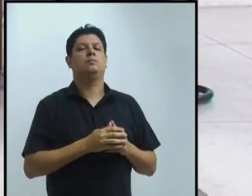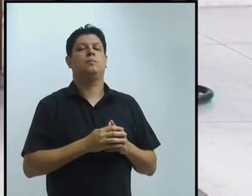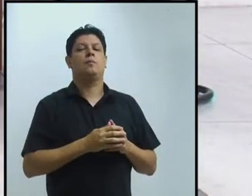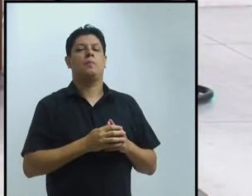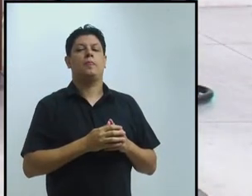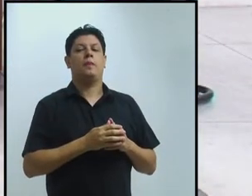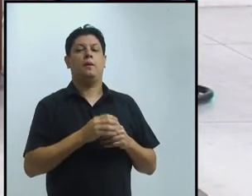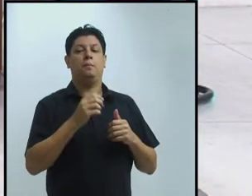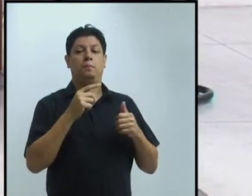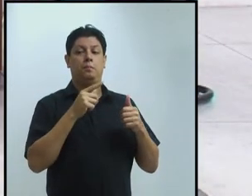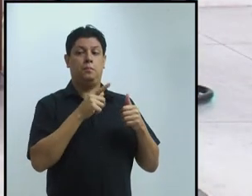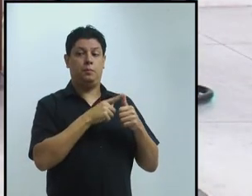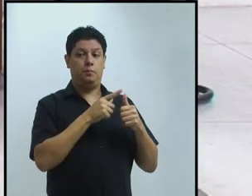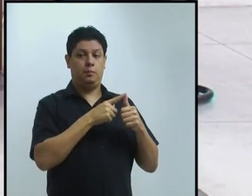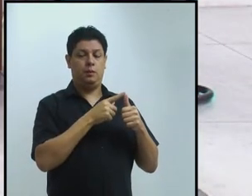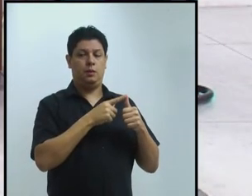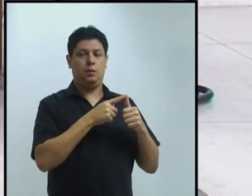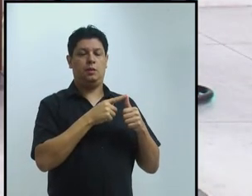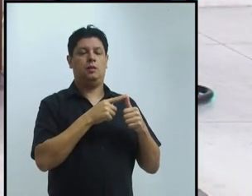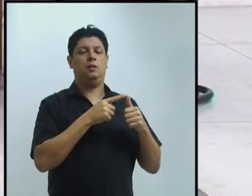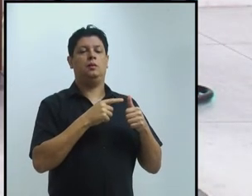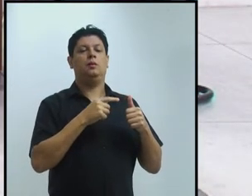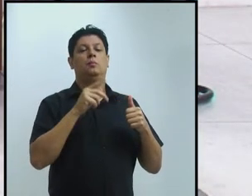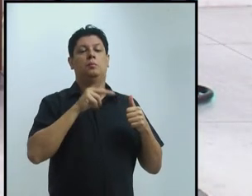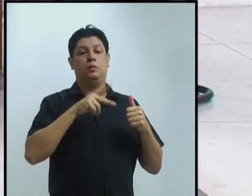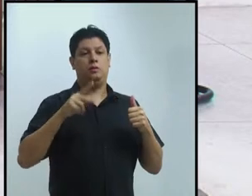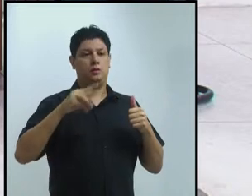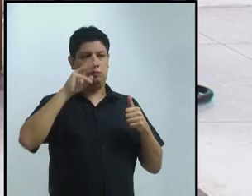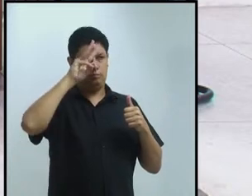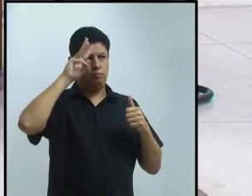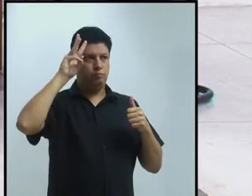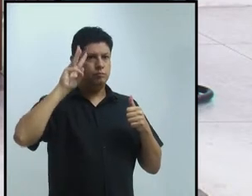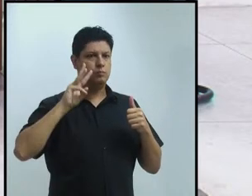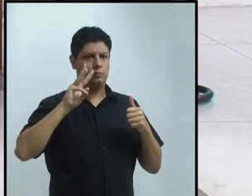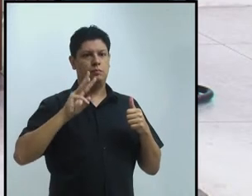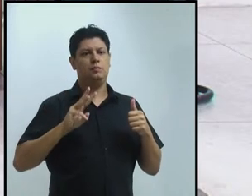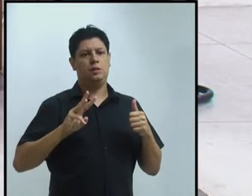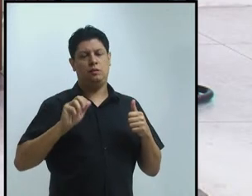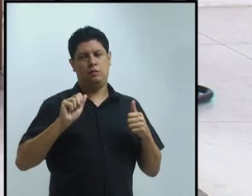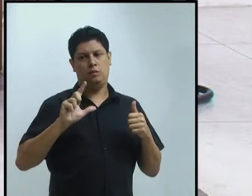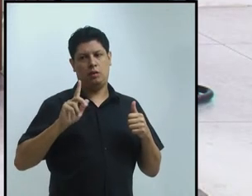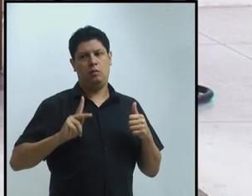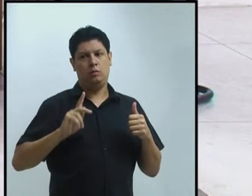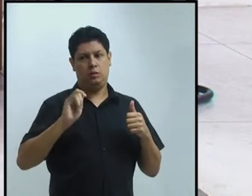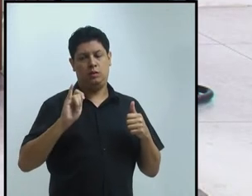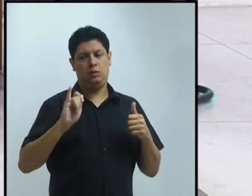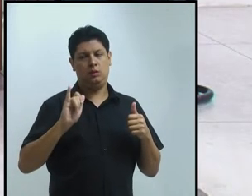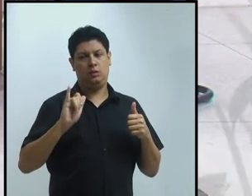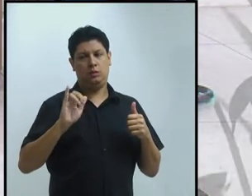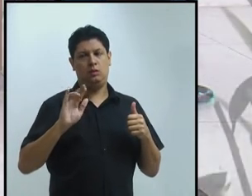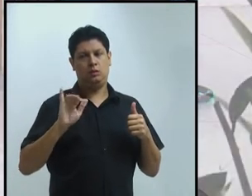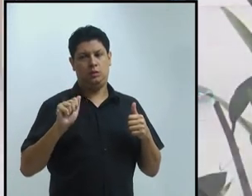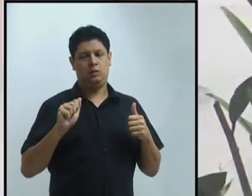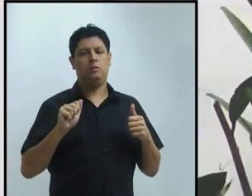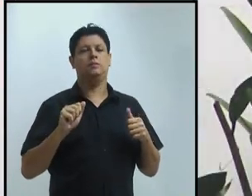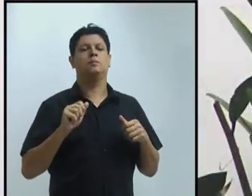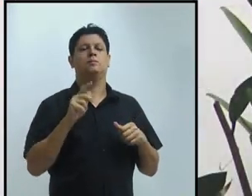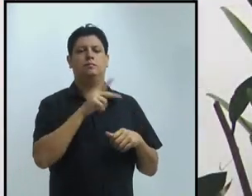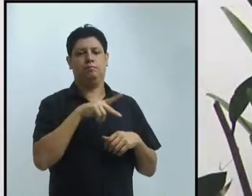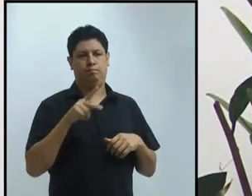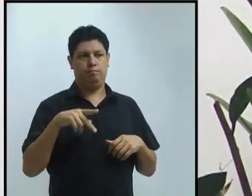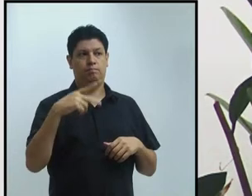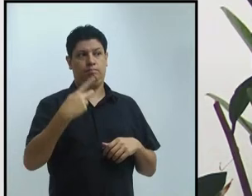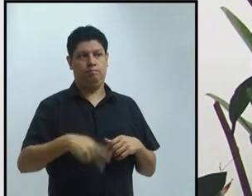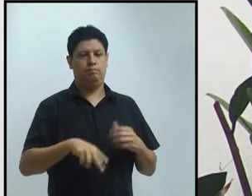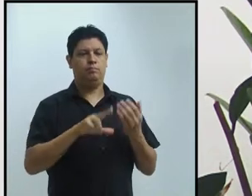e Silva, que é professora titular do Instituto de Letras e Comunicação da Universidade Federal do Pará, com atividade docente na graduação